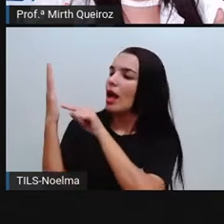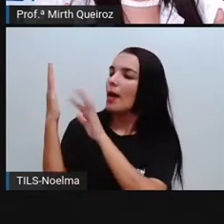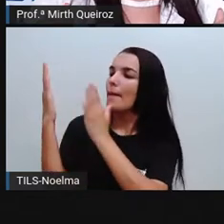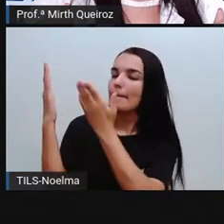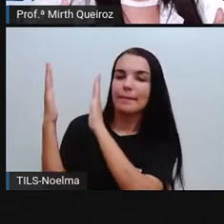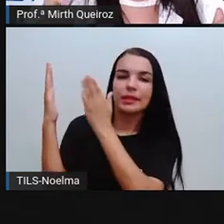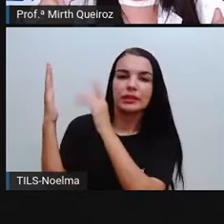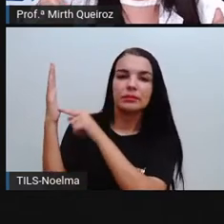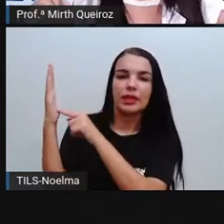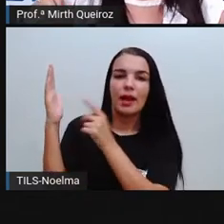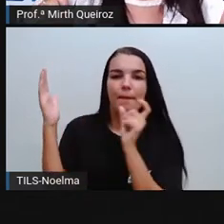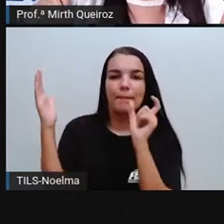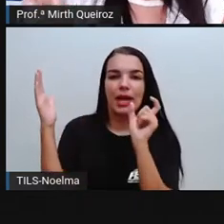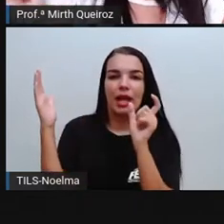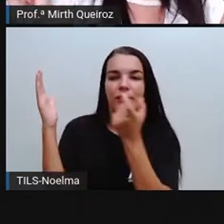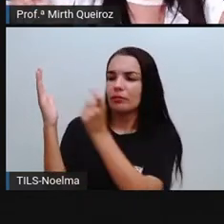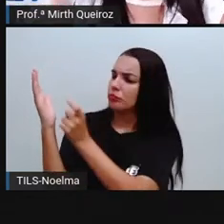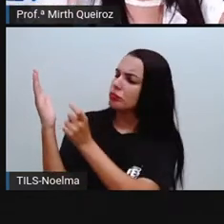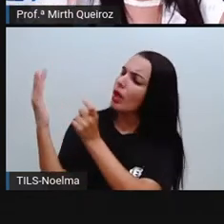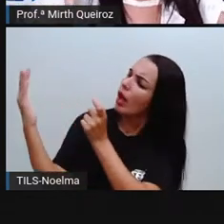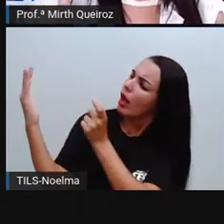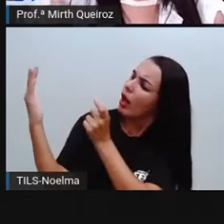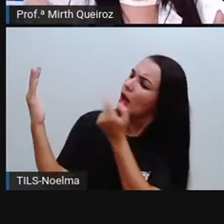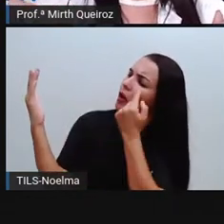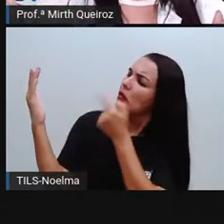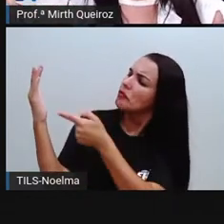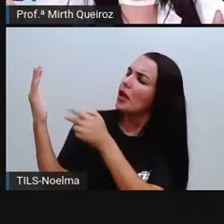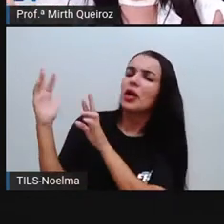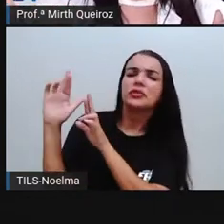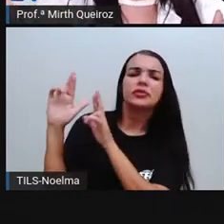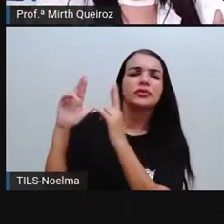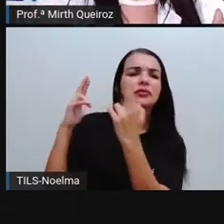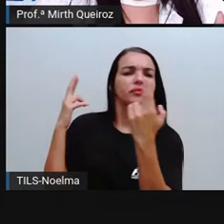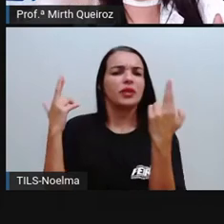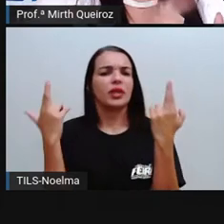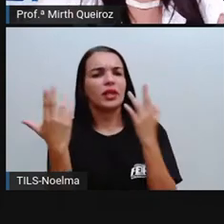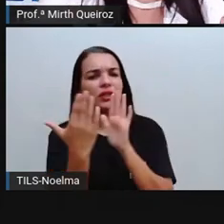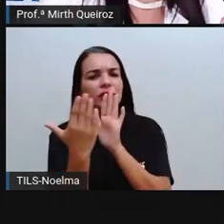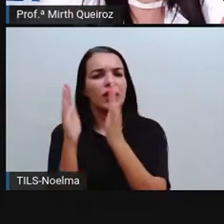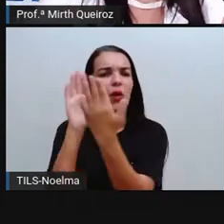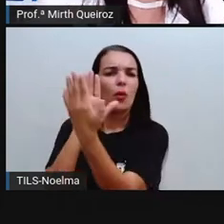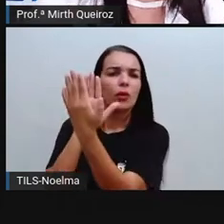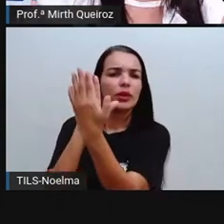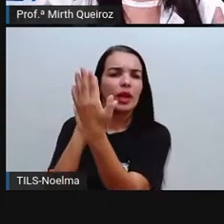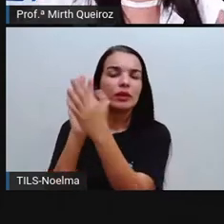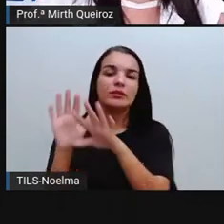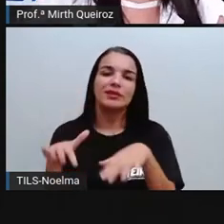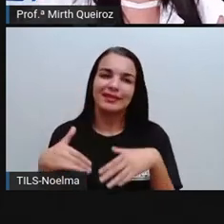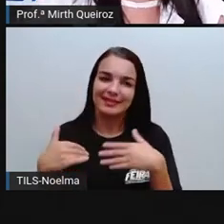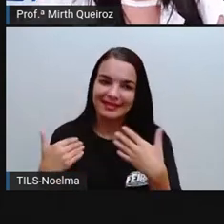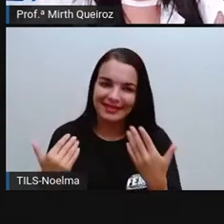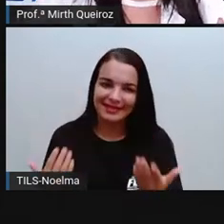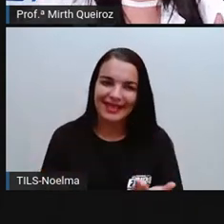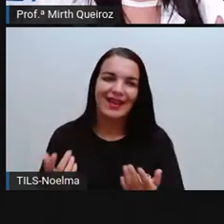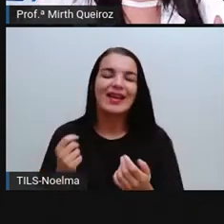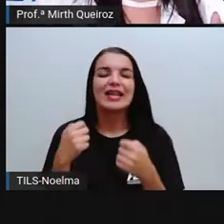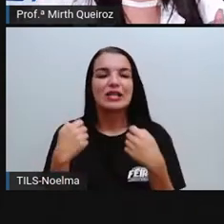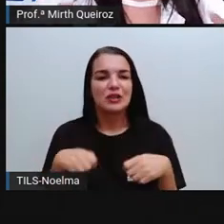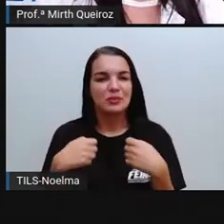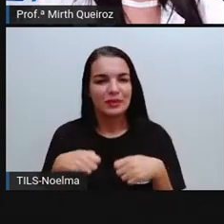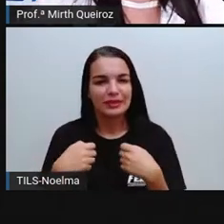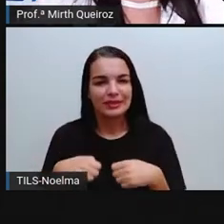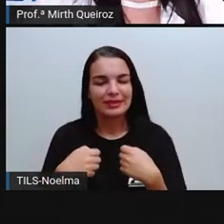essa palavra você vê no espelho ao contrário, né? Traz para frente essa palavra. Então,